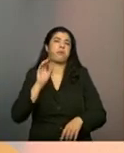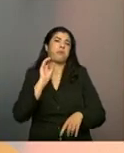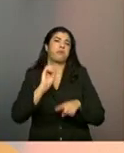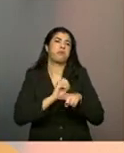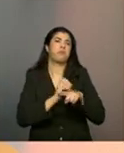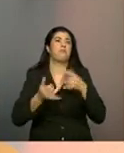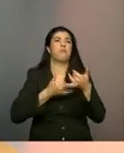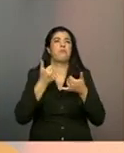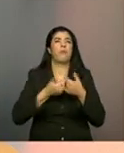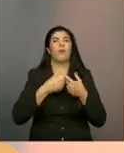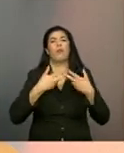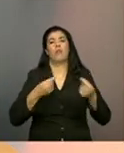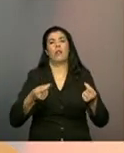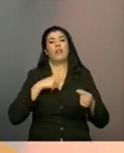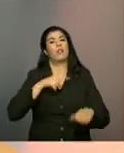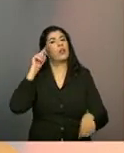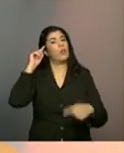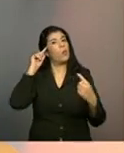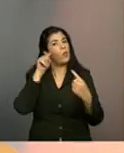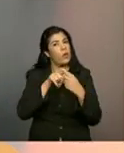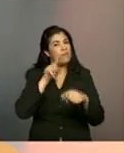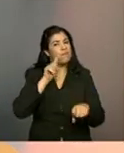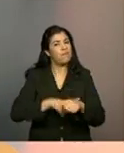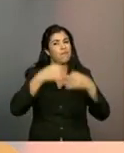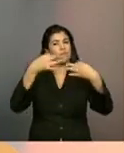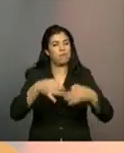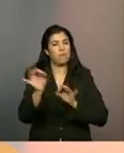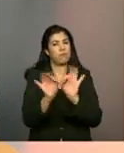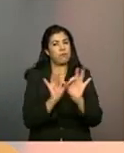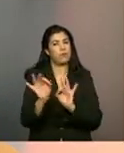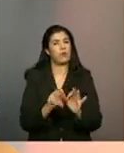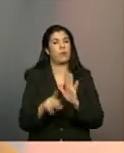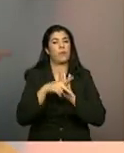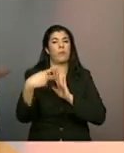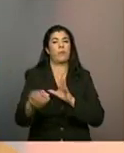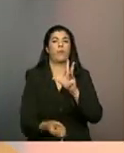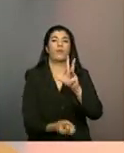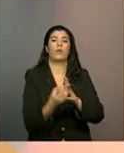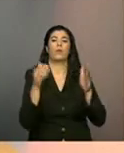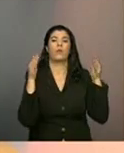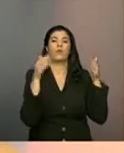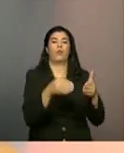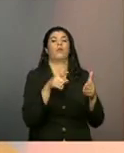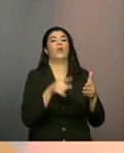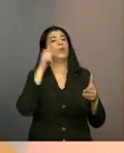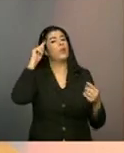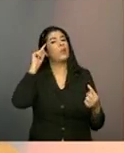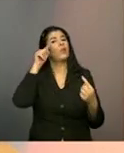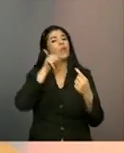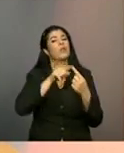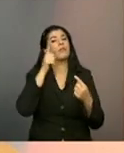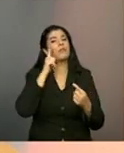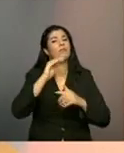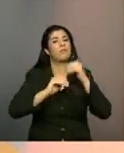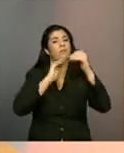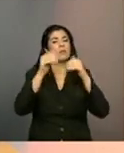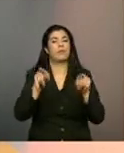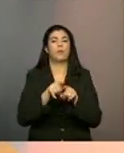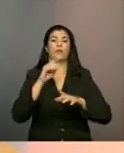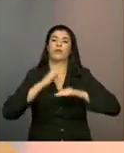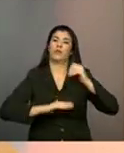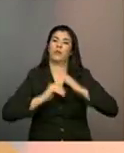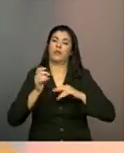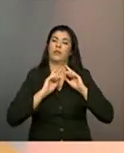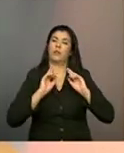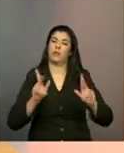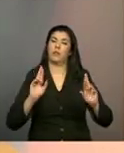delimitado, demarcado já com a criação do grupo, o que a gente quer alcançar com aquele grupo. Então, as atividades